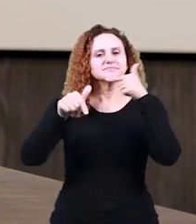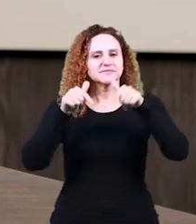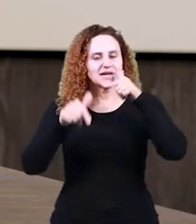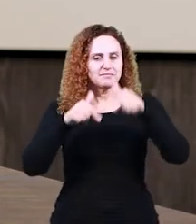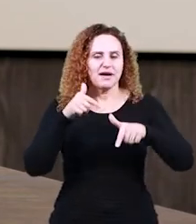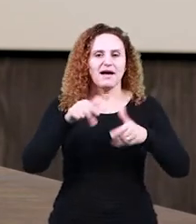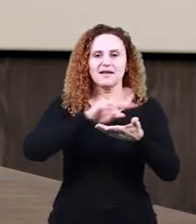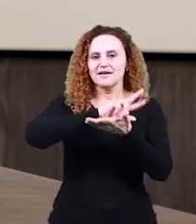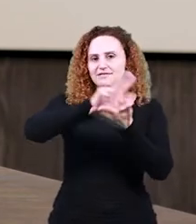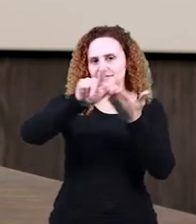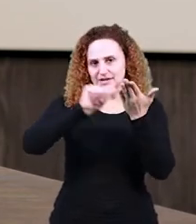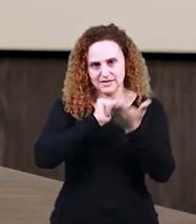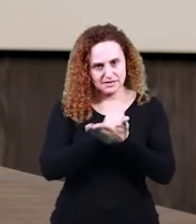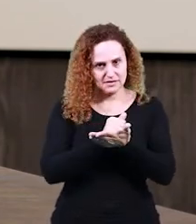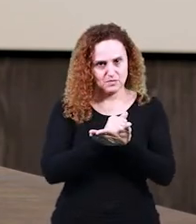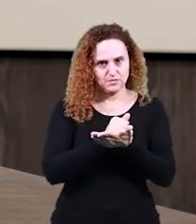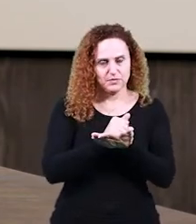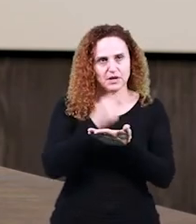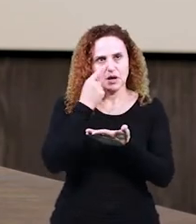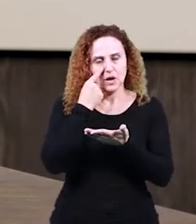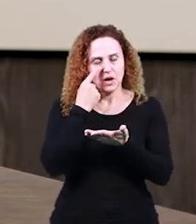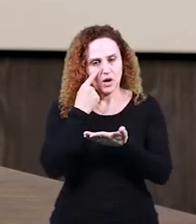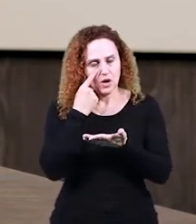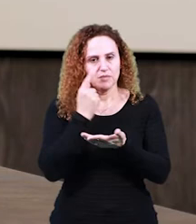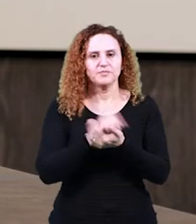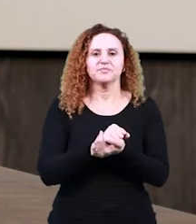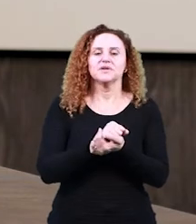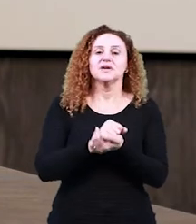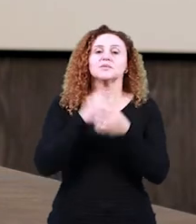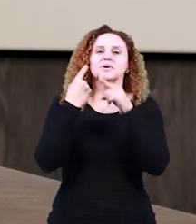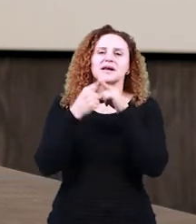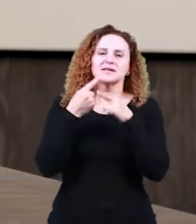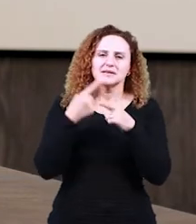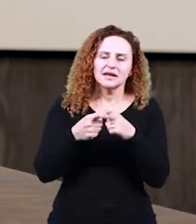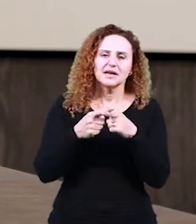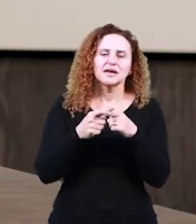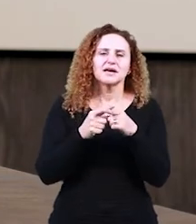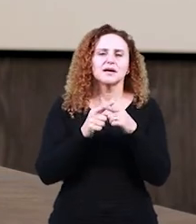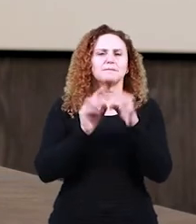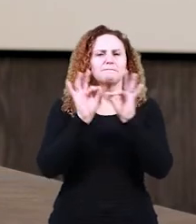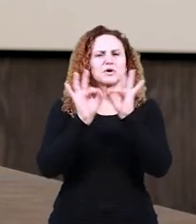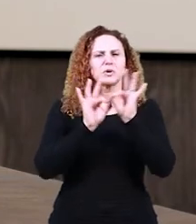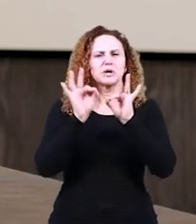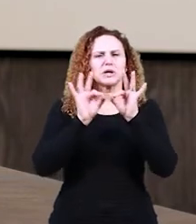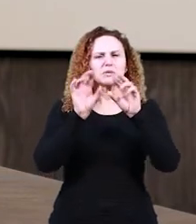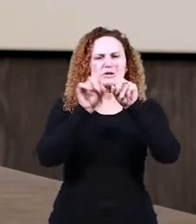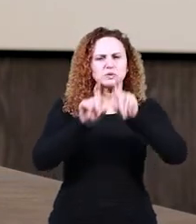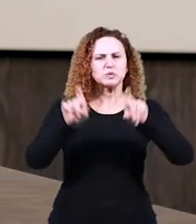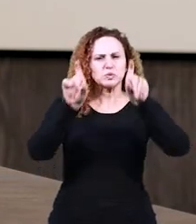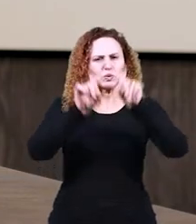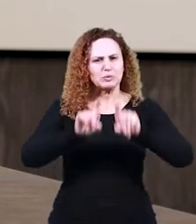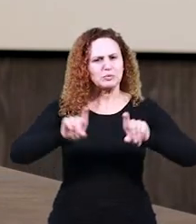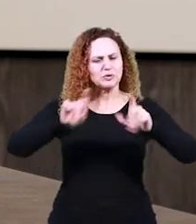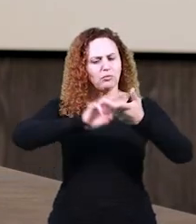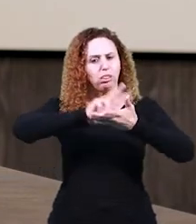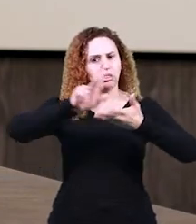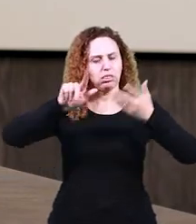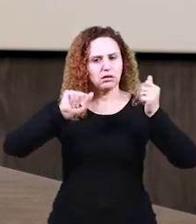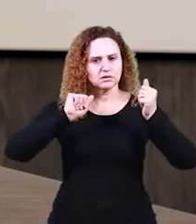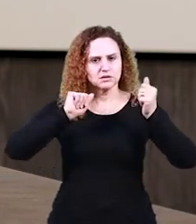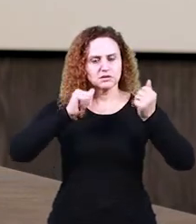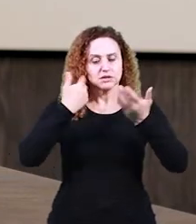trabalha com dados e estatísticas e com programas de computador para quantificar a variação.